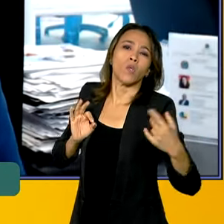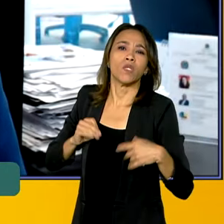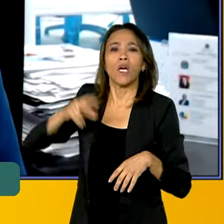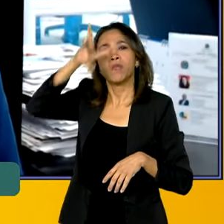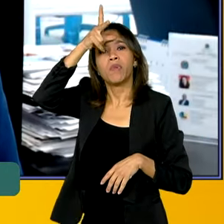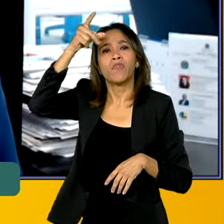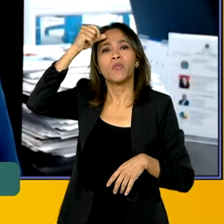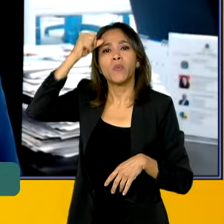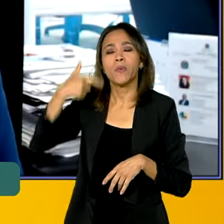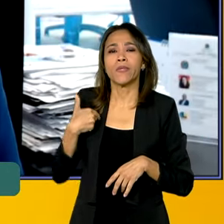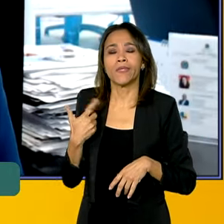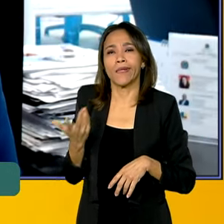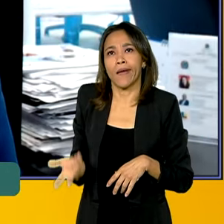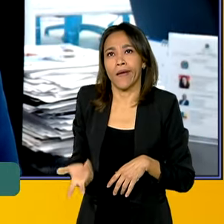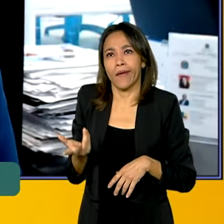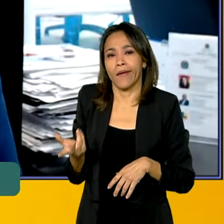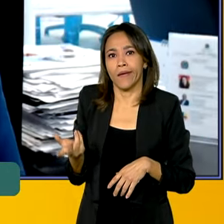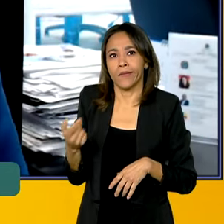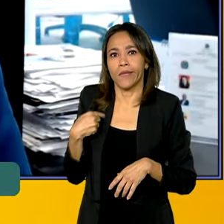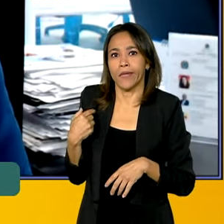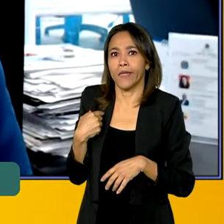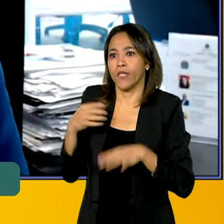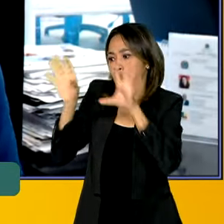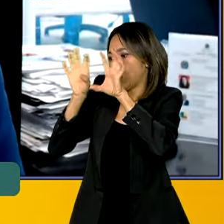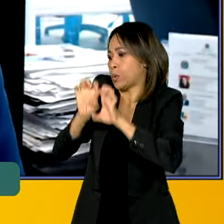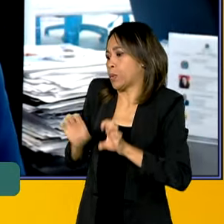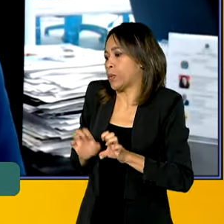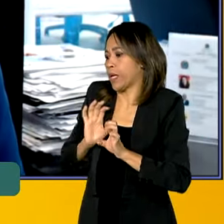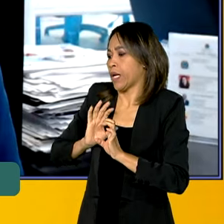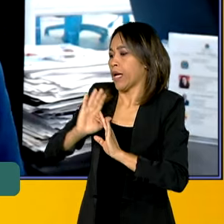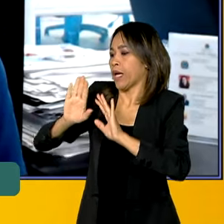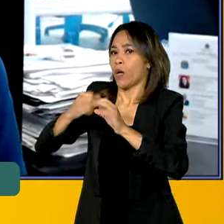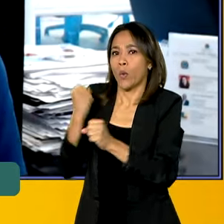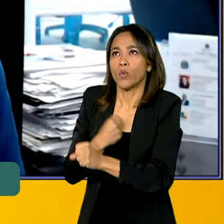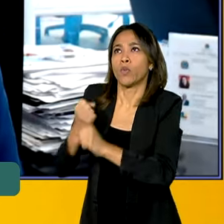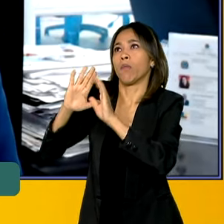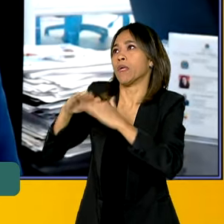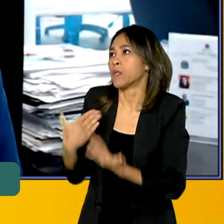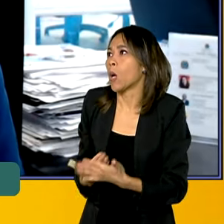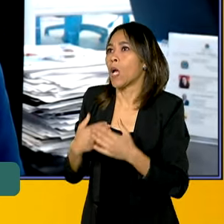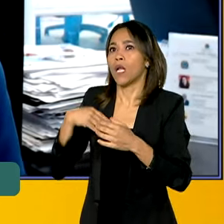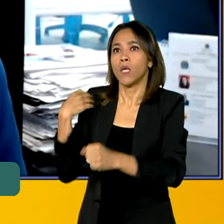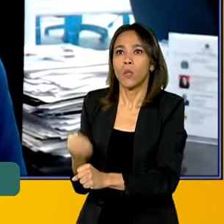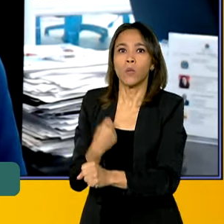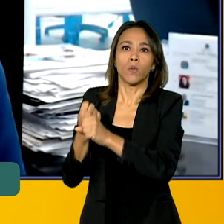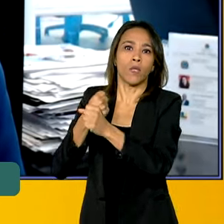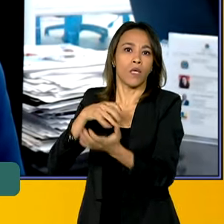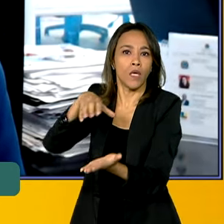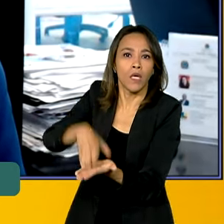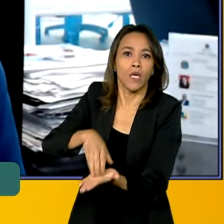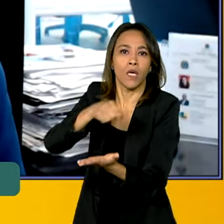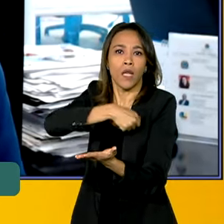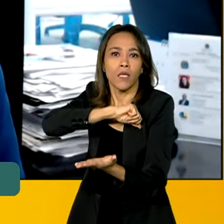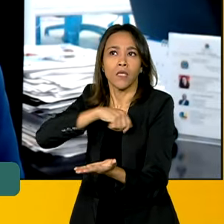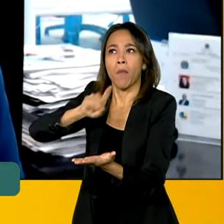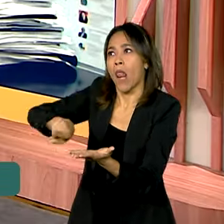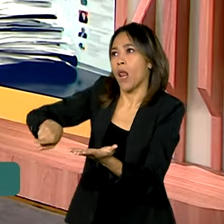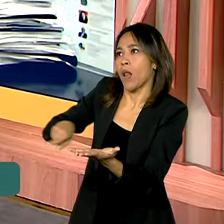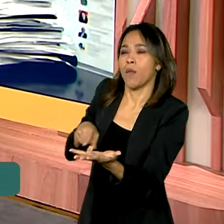tinham que estabelecer uma nova infraestrutura, que acabava sendo uma nova cidade dentro de uma cidade.